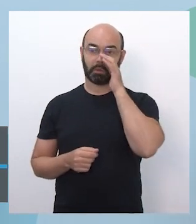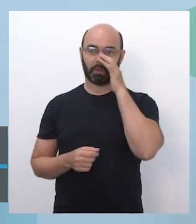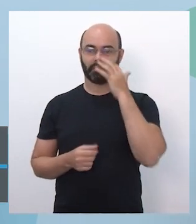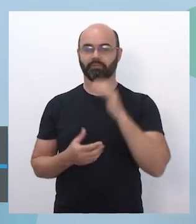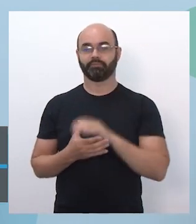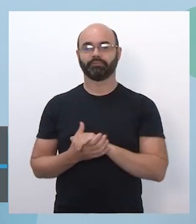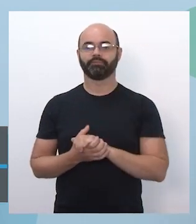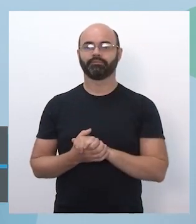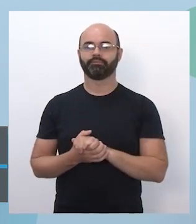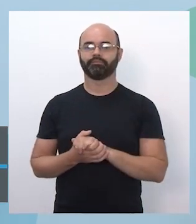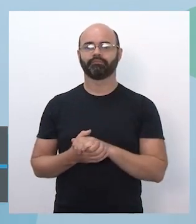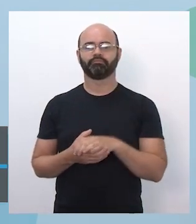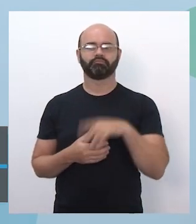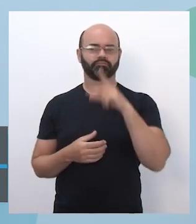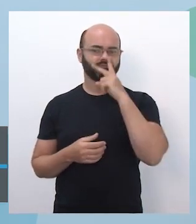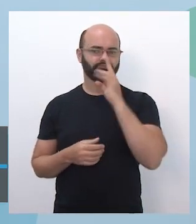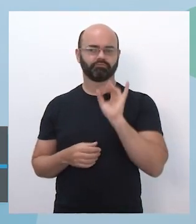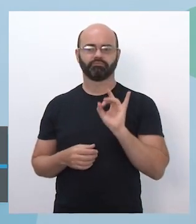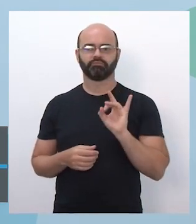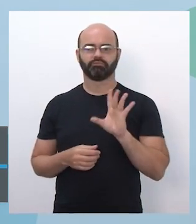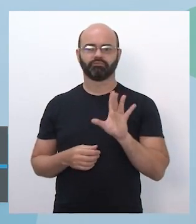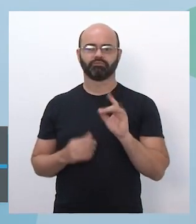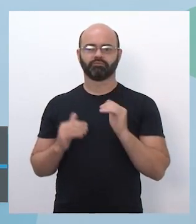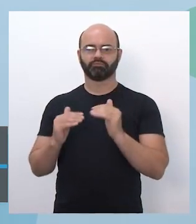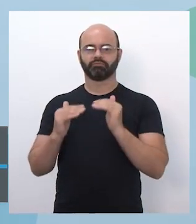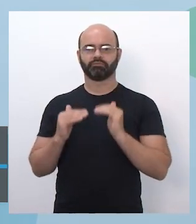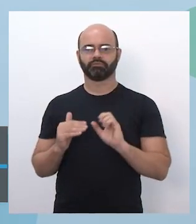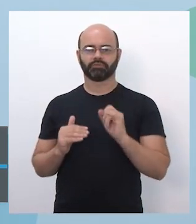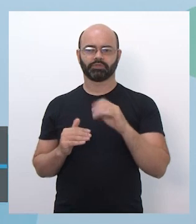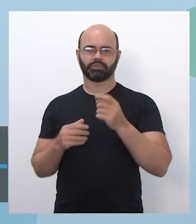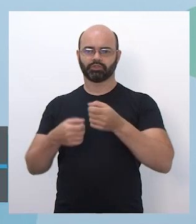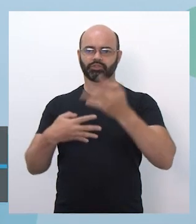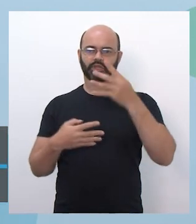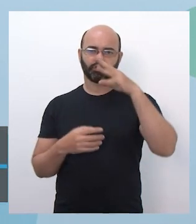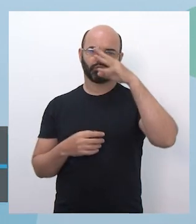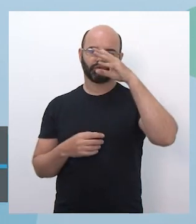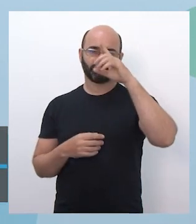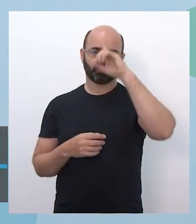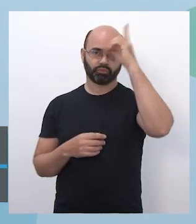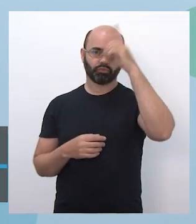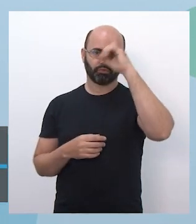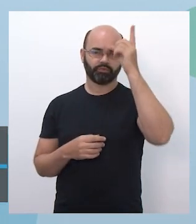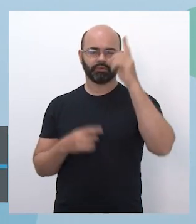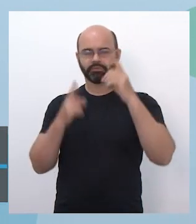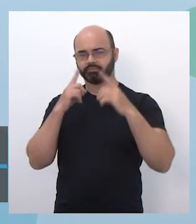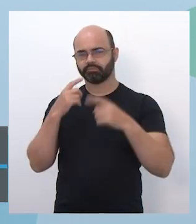Então, acho que é isso. Deixa eu ver se tem alguma dúvida no chat que a gente possa responder.